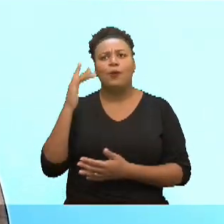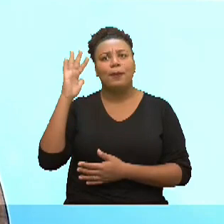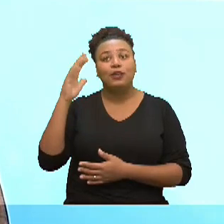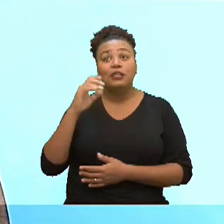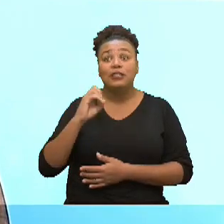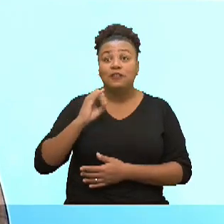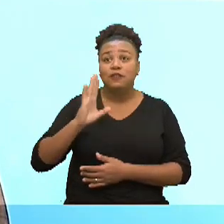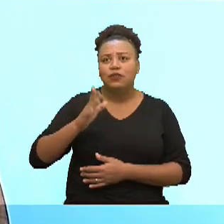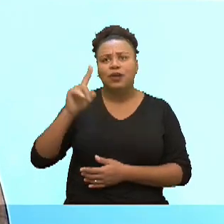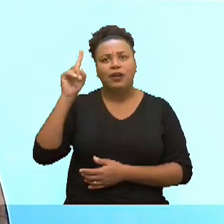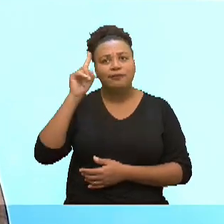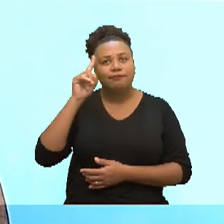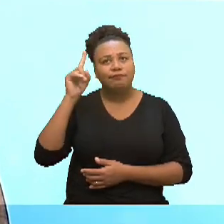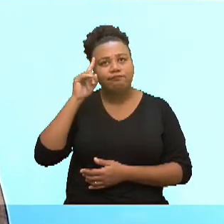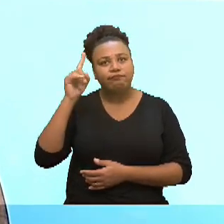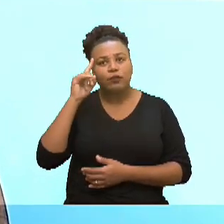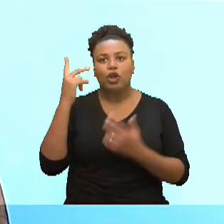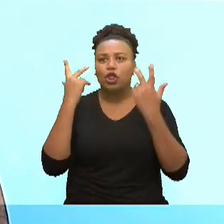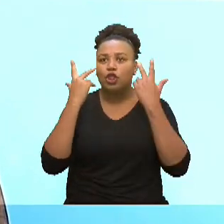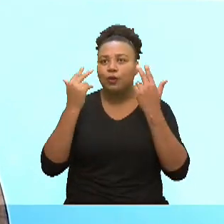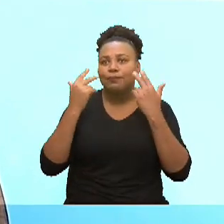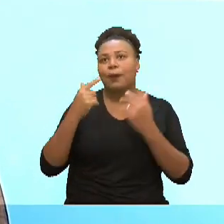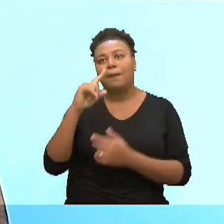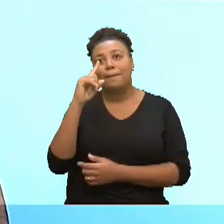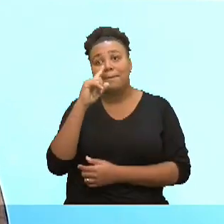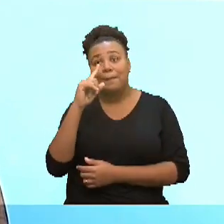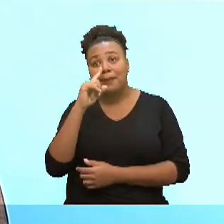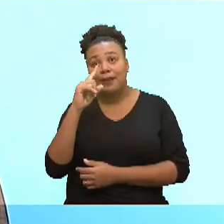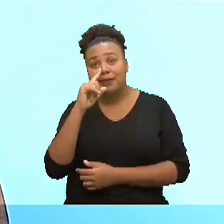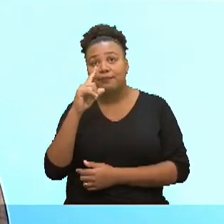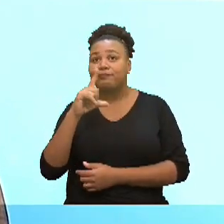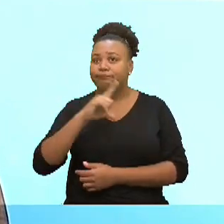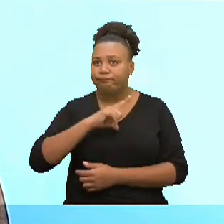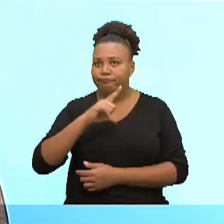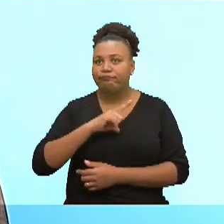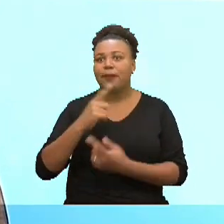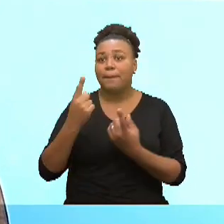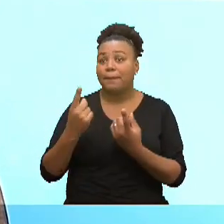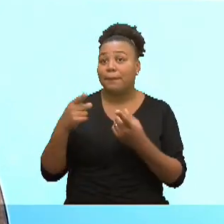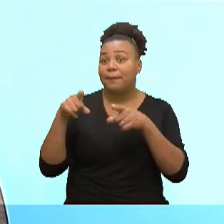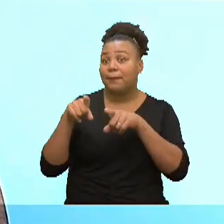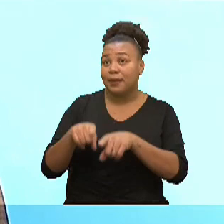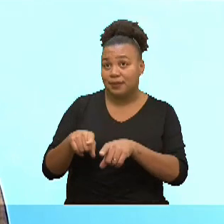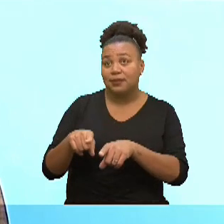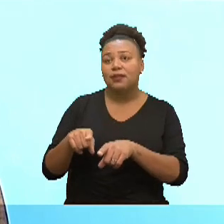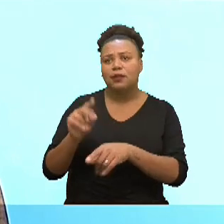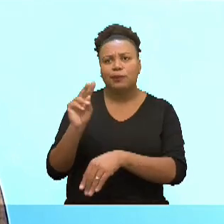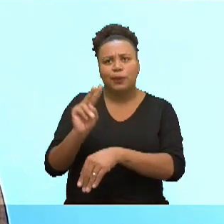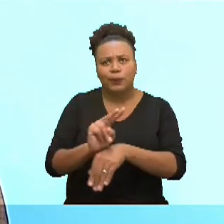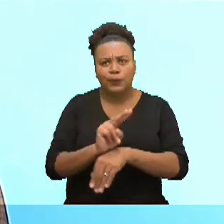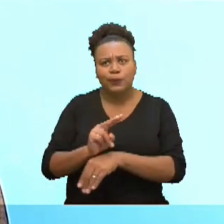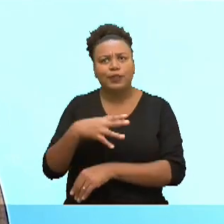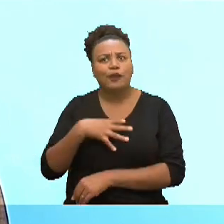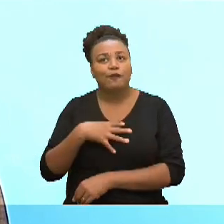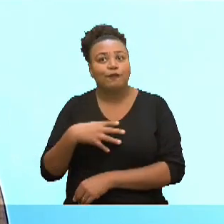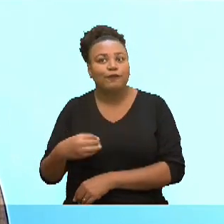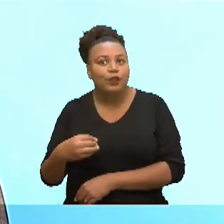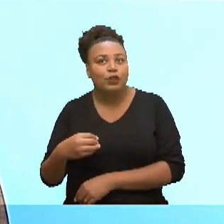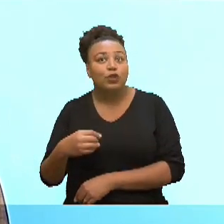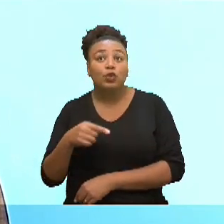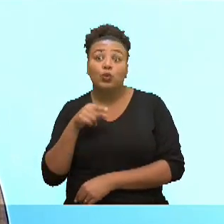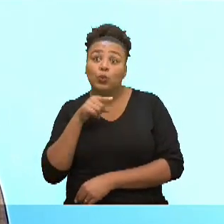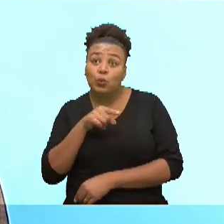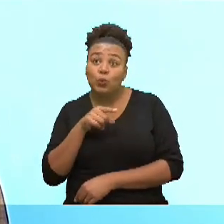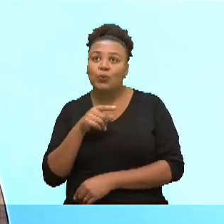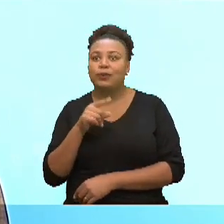essa já é a rotina comum, né, das mães que têm a parceria para cuidar dos filhos, no